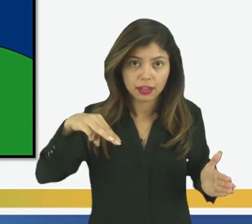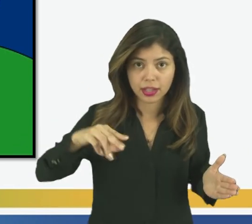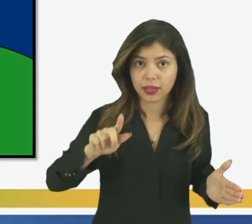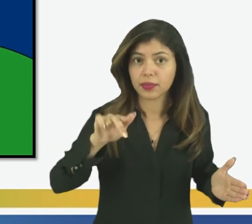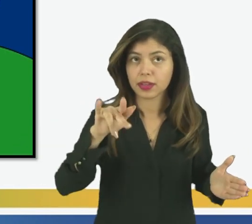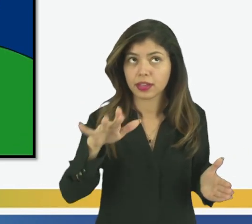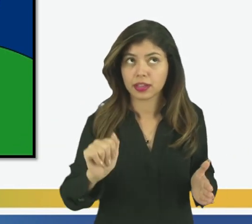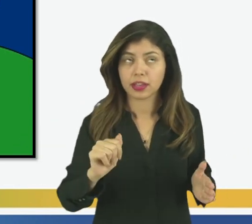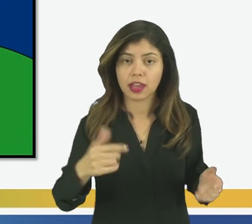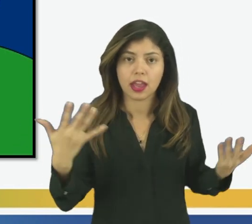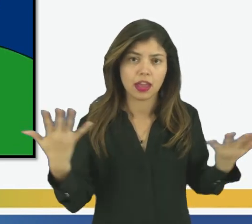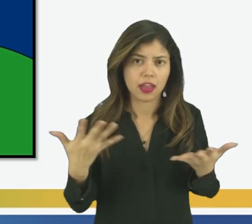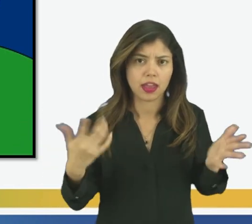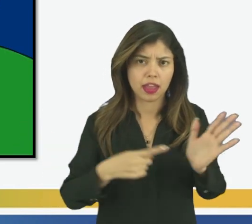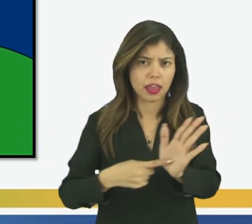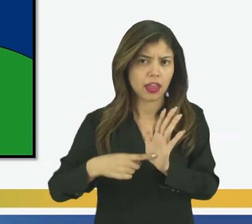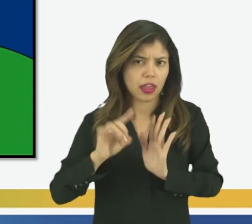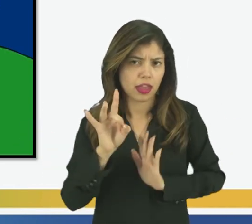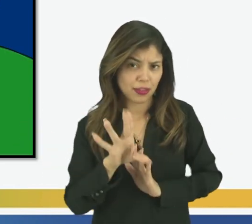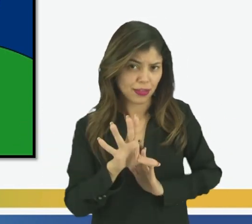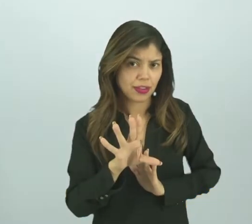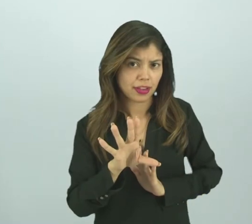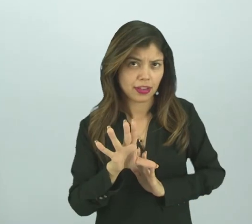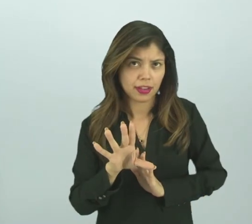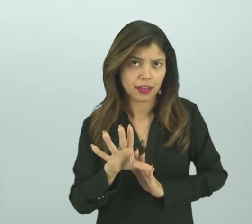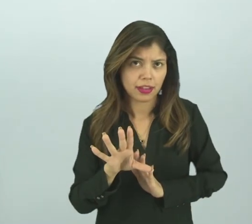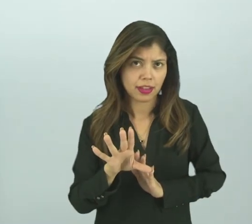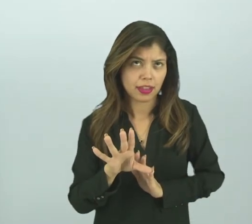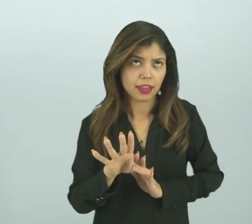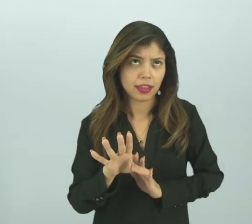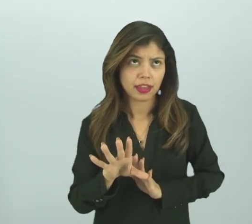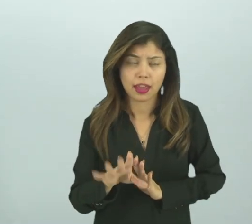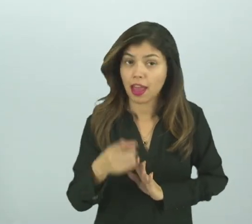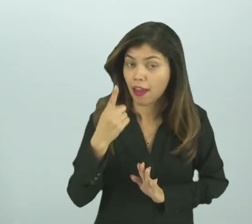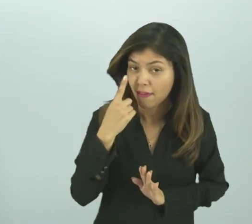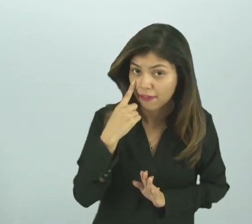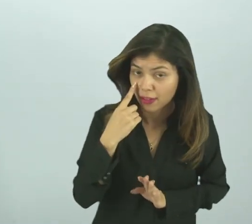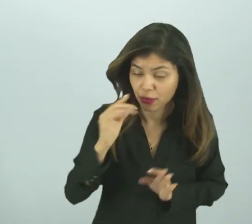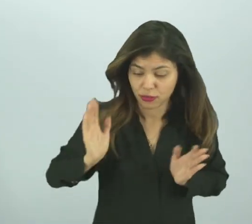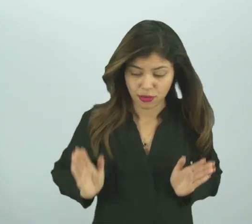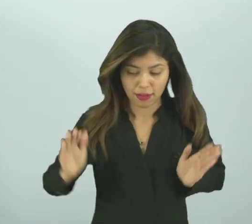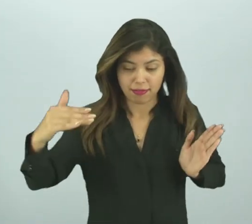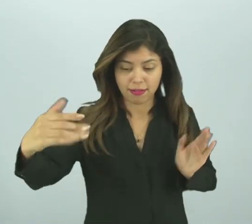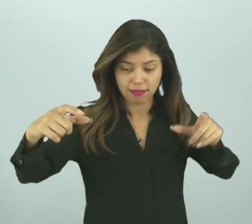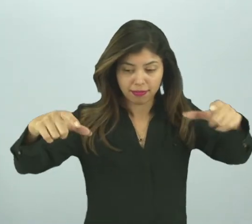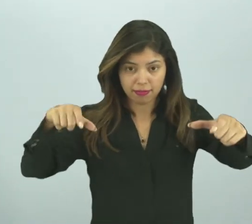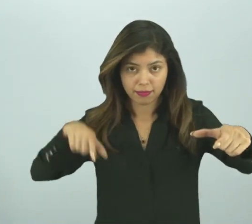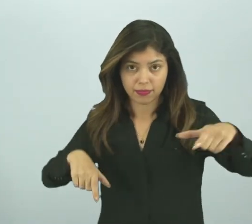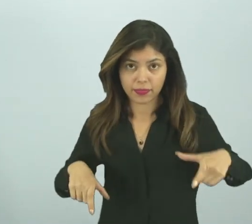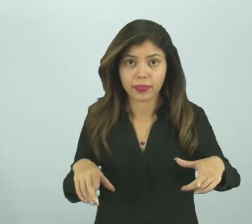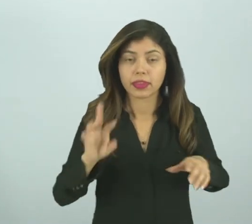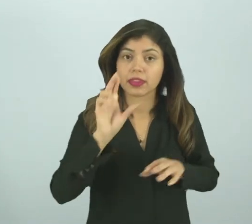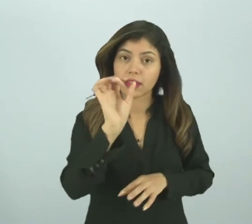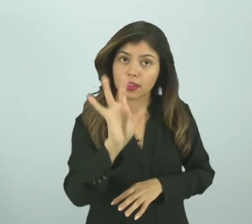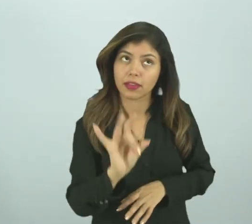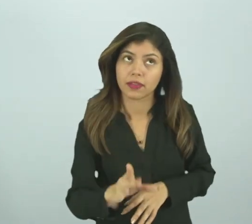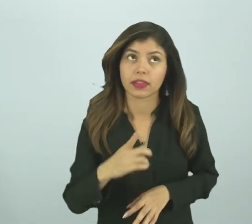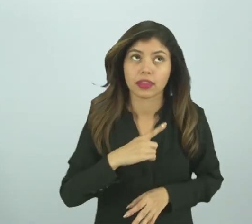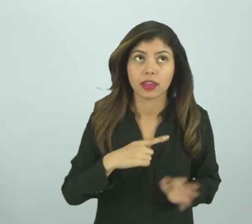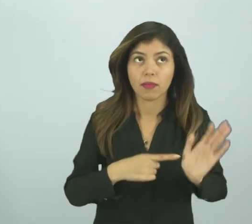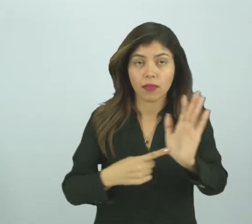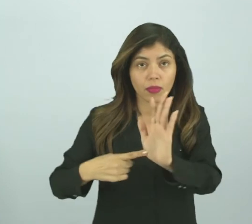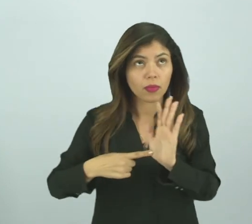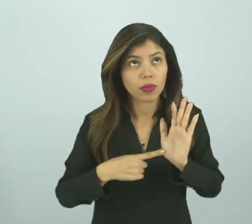mostrar. Mas dessa vez eu vou mostrar somente as faces da caixa, certo? E cada face que eu vou mostrar